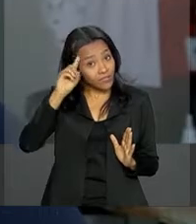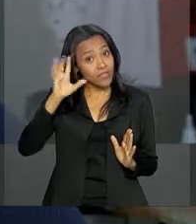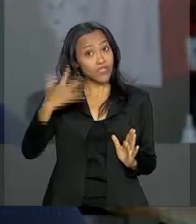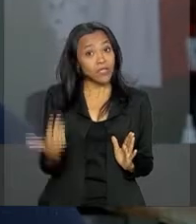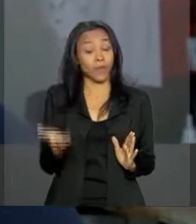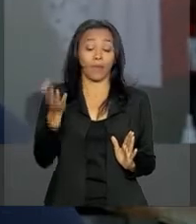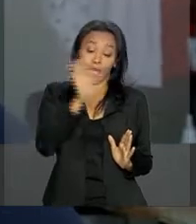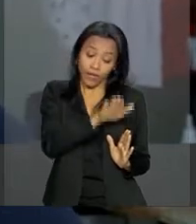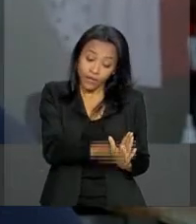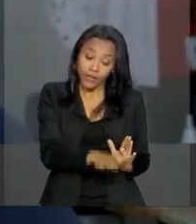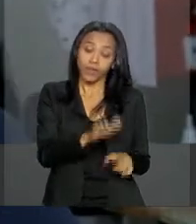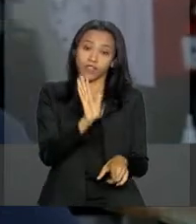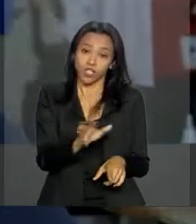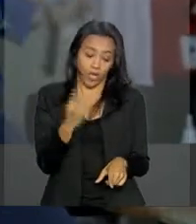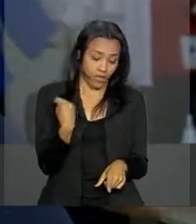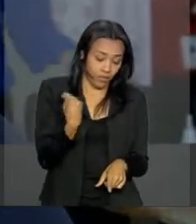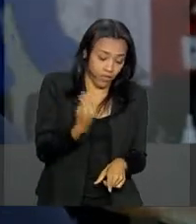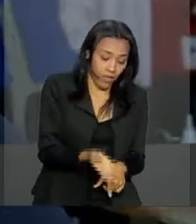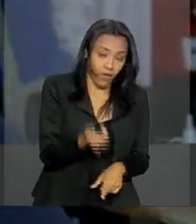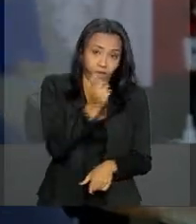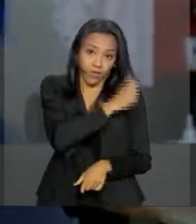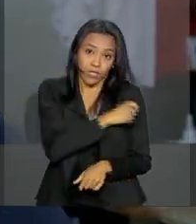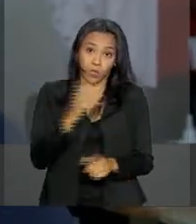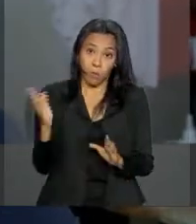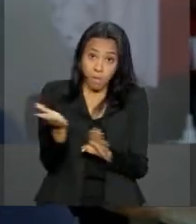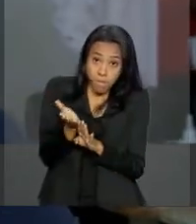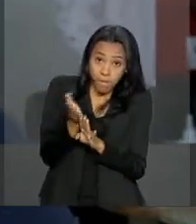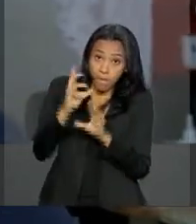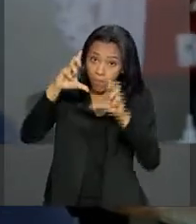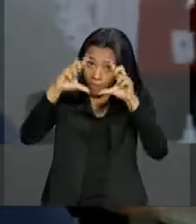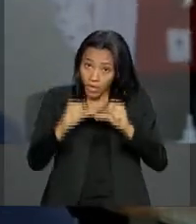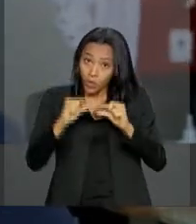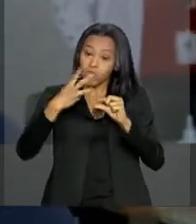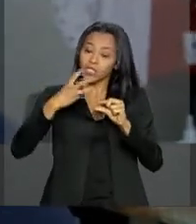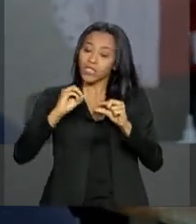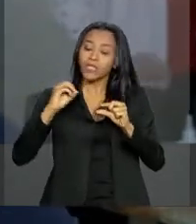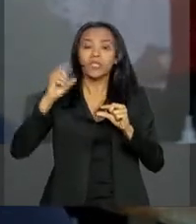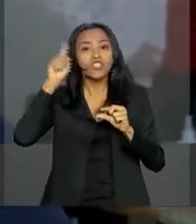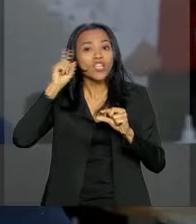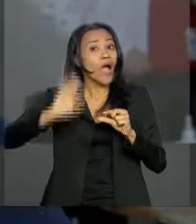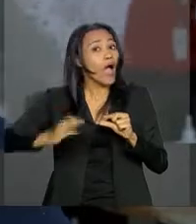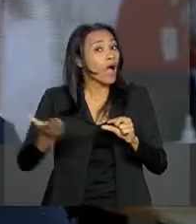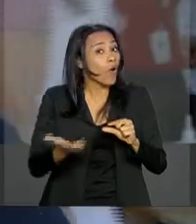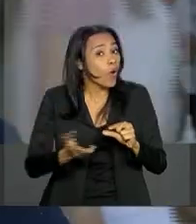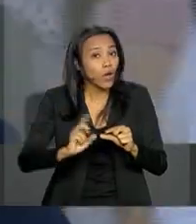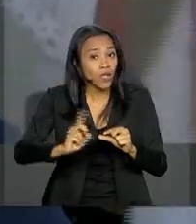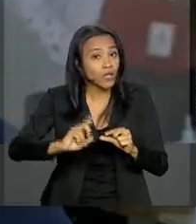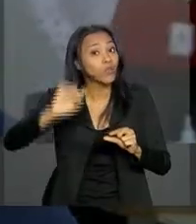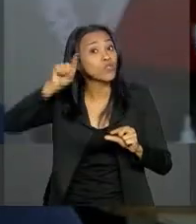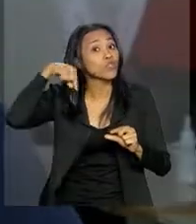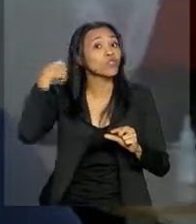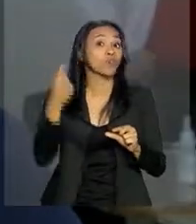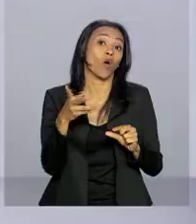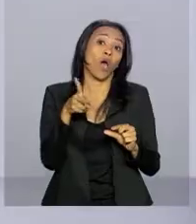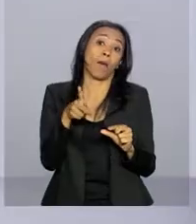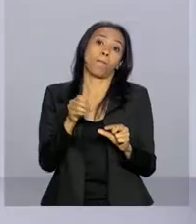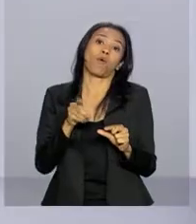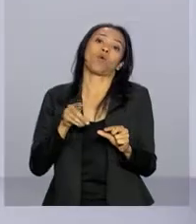criança que recebeu a vacina há menos de 30 dias, ela não vai receber essa vacina agora, ela recebe só da polio.